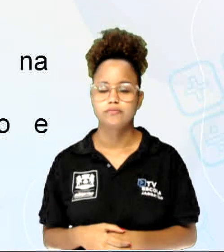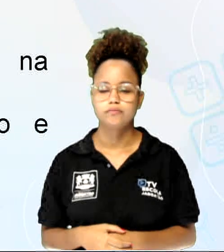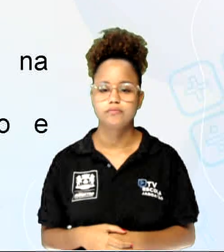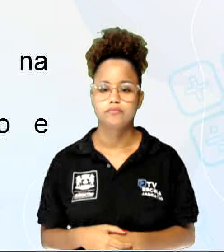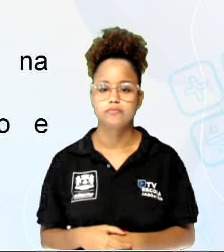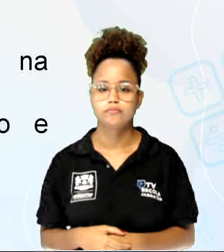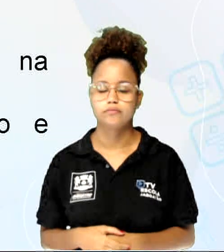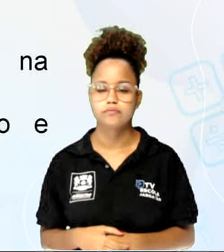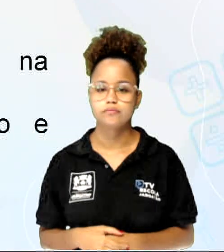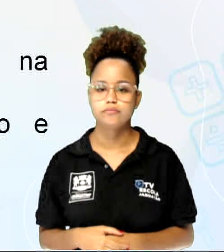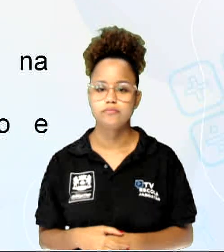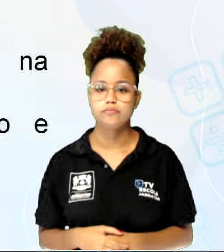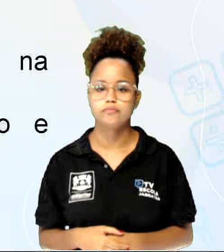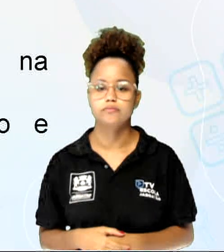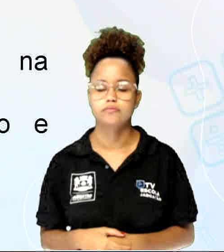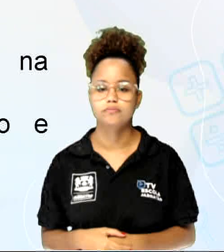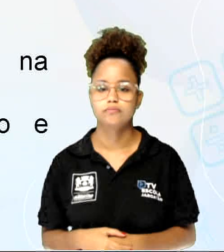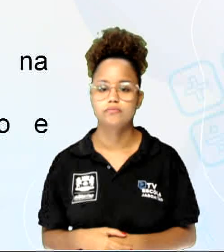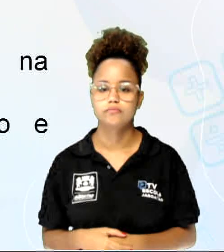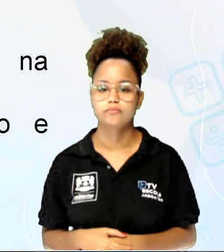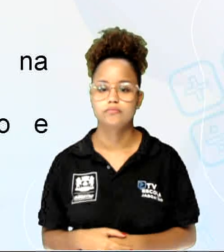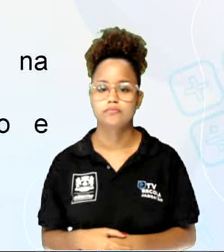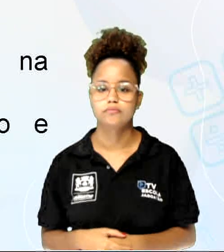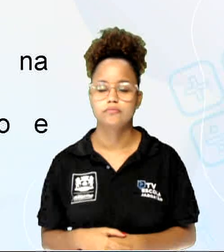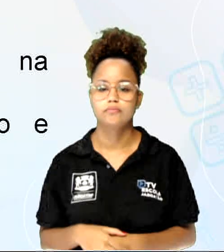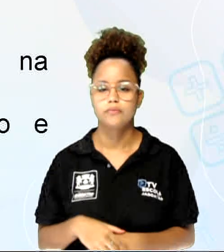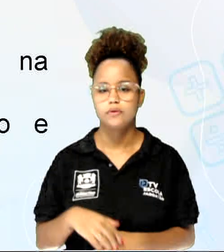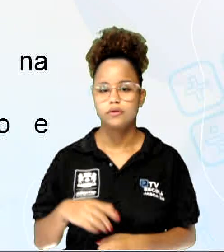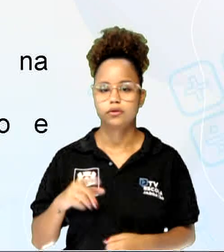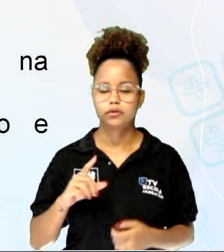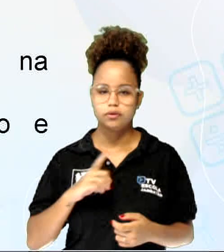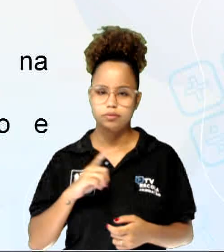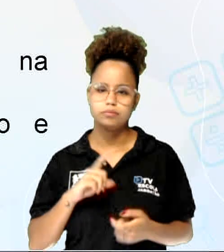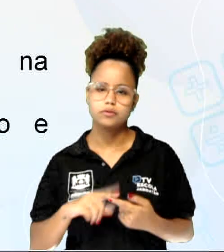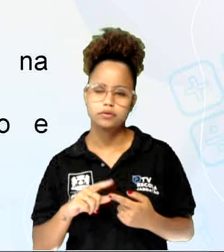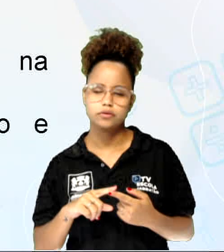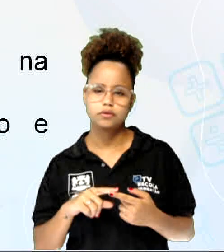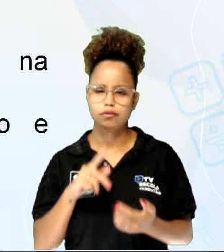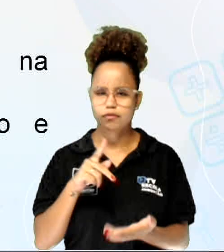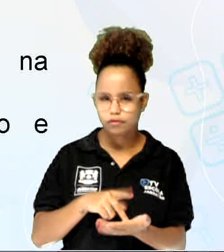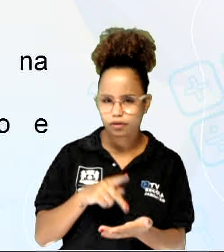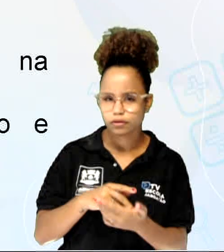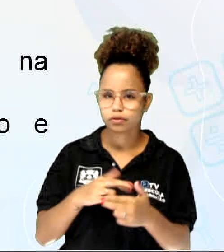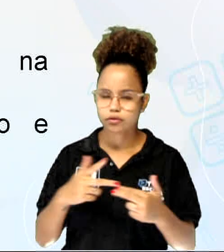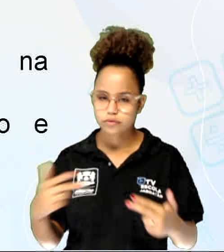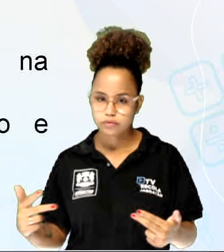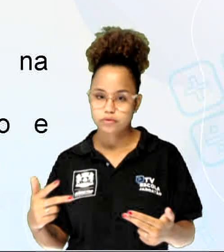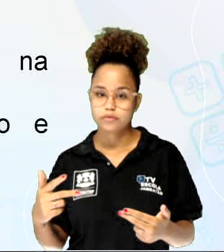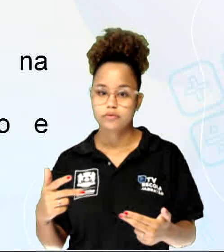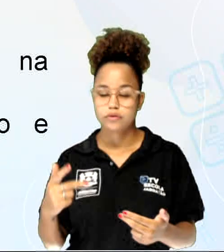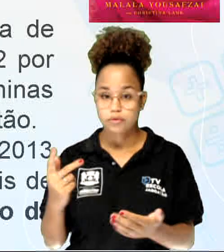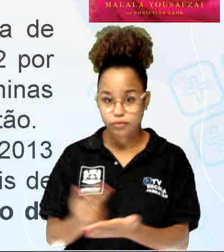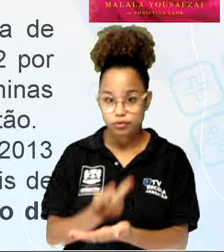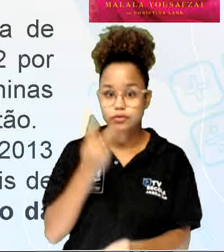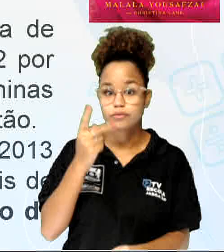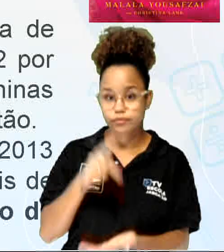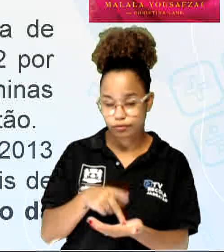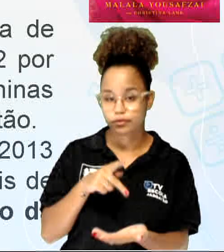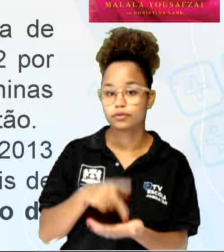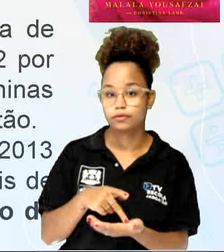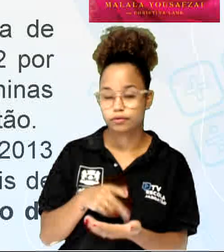e o imperfeito. E ver a semelhança dos fatos narrados. Ok, pessoal?